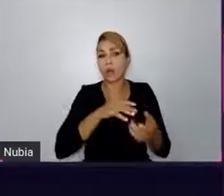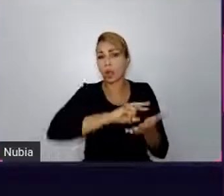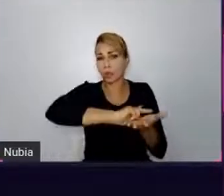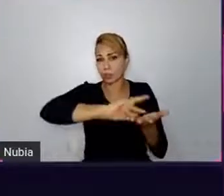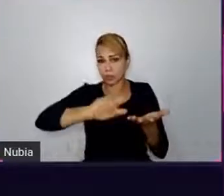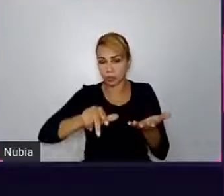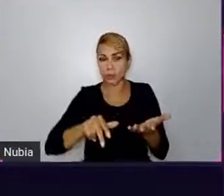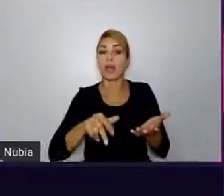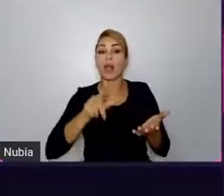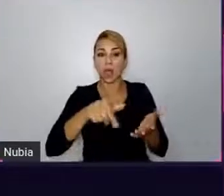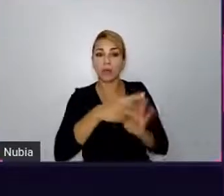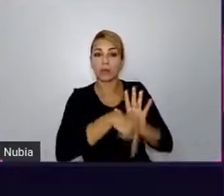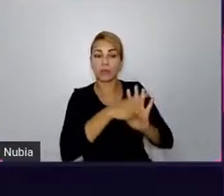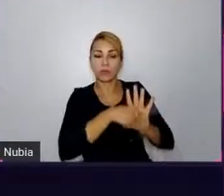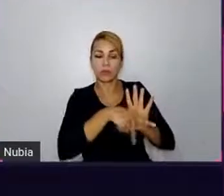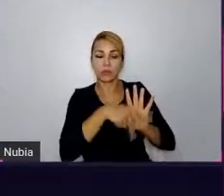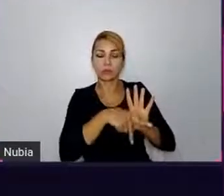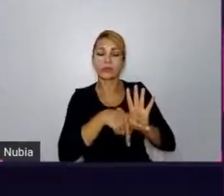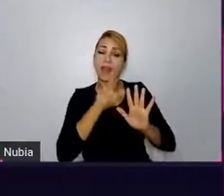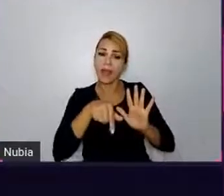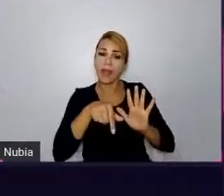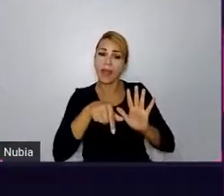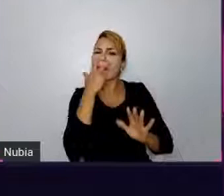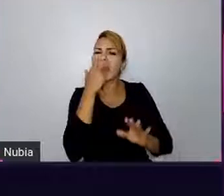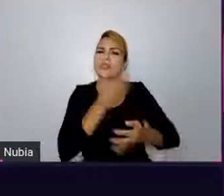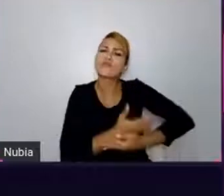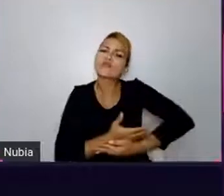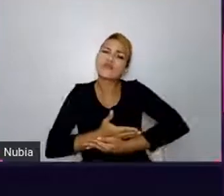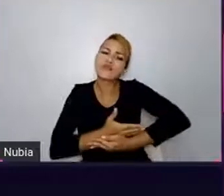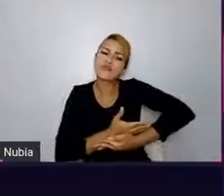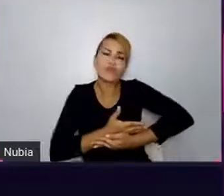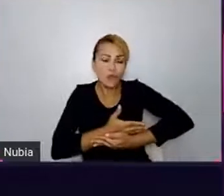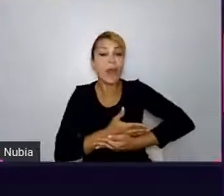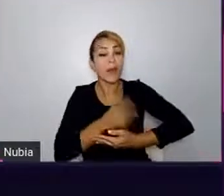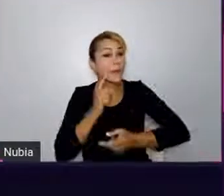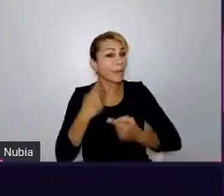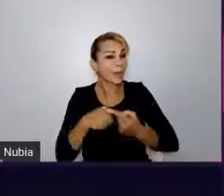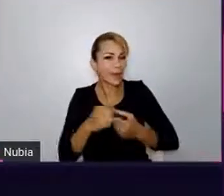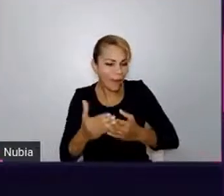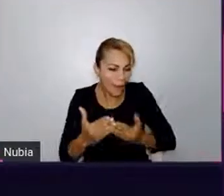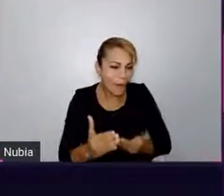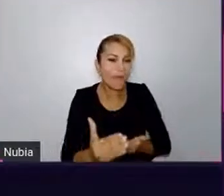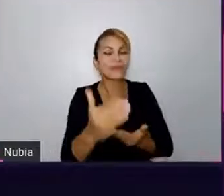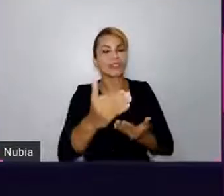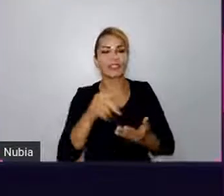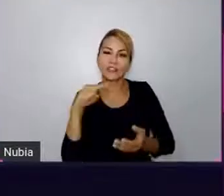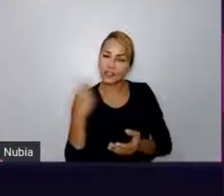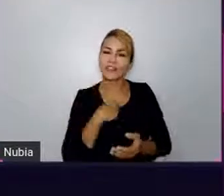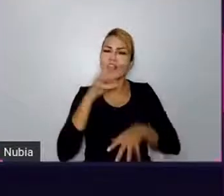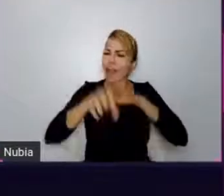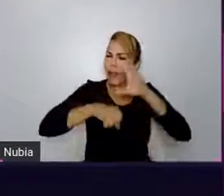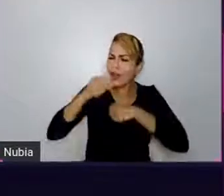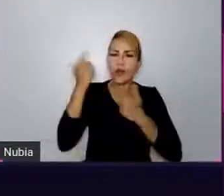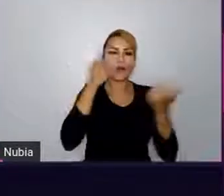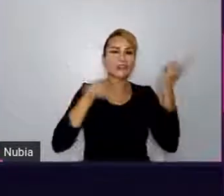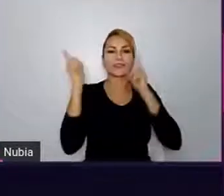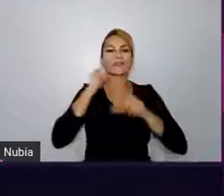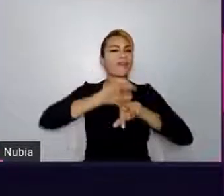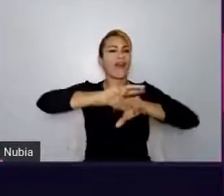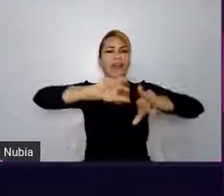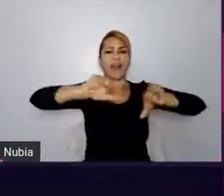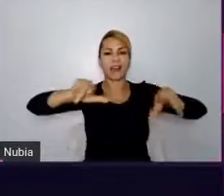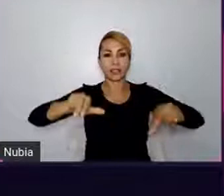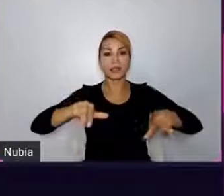ser um bebê ainda, a gente já conseguiu bastante coisa legal. E, hoje, a gente tem pessoas do mundo inteiro contribuindo, que me deixa muito